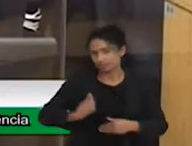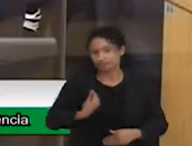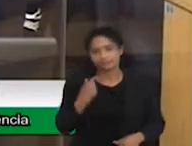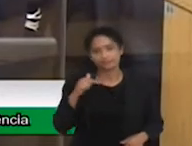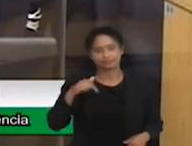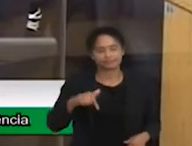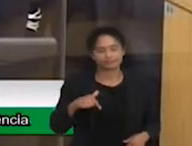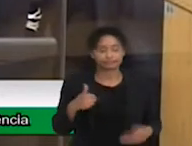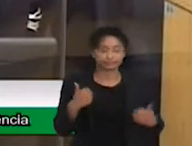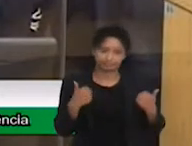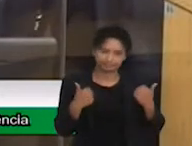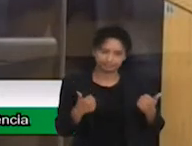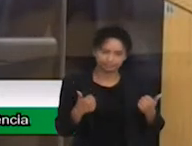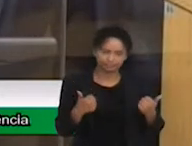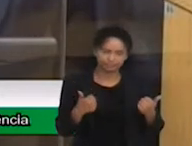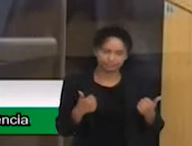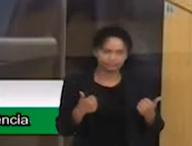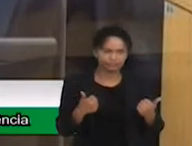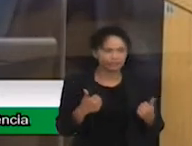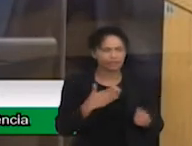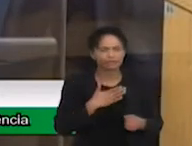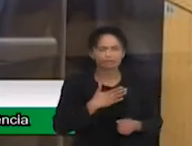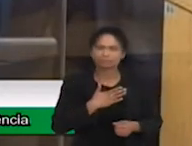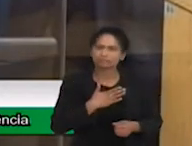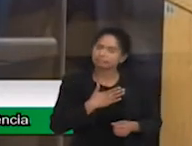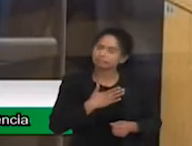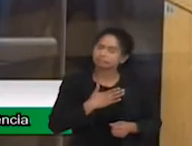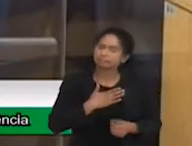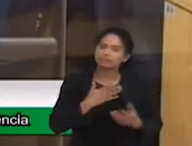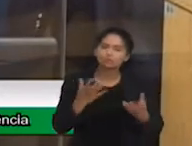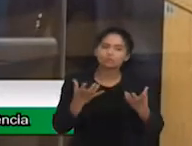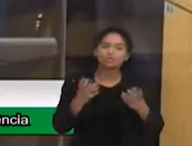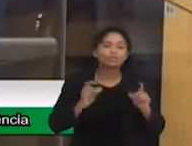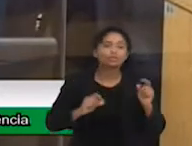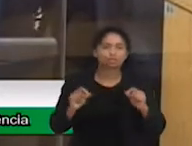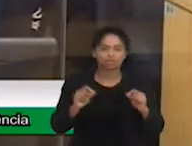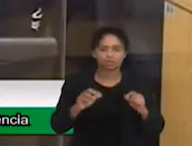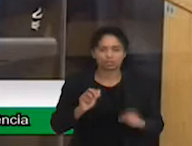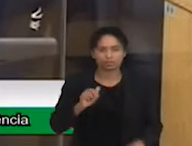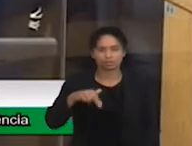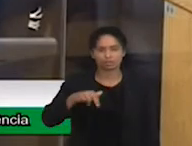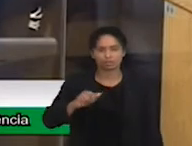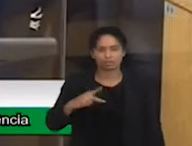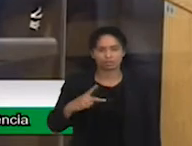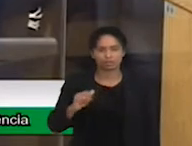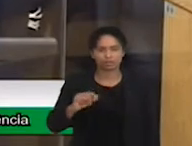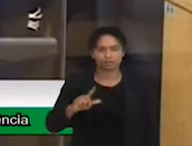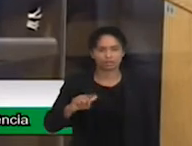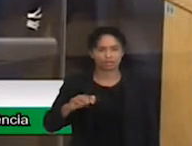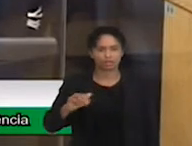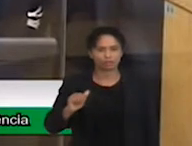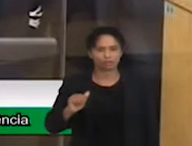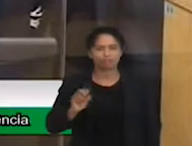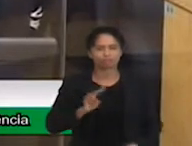Agora, eu gostaria que a Ana Paula também usasse a tribuna para poder falar.